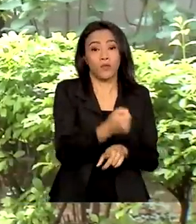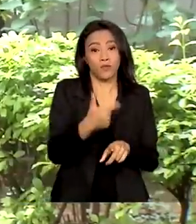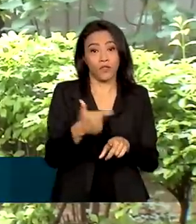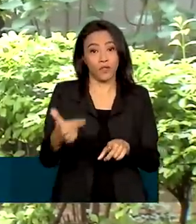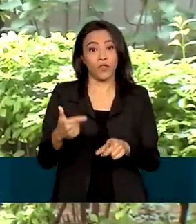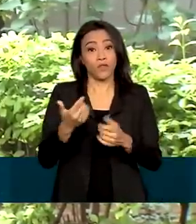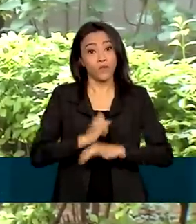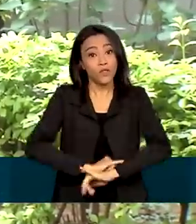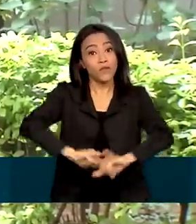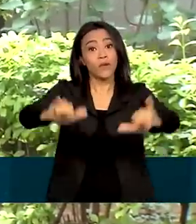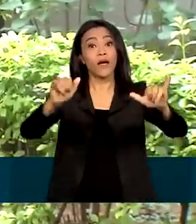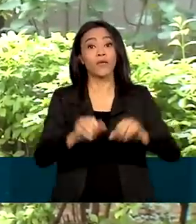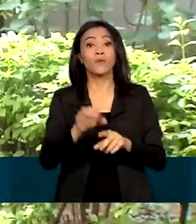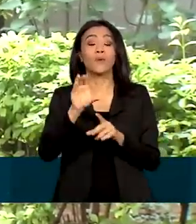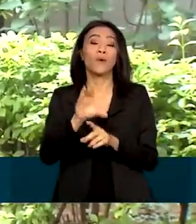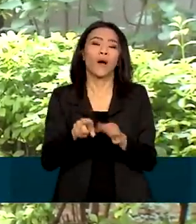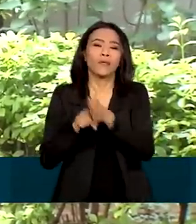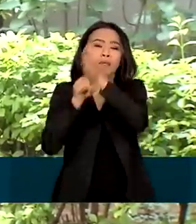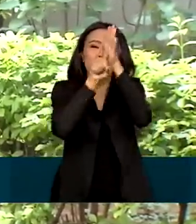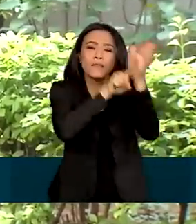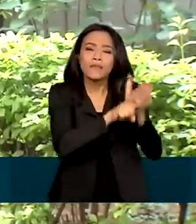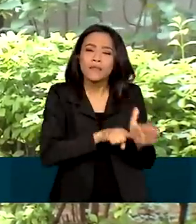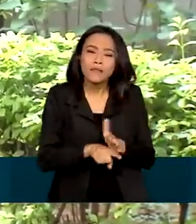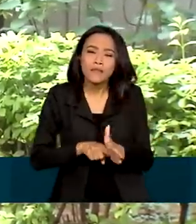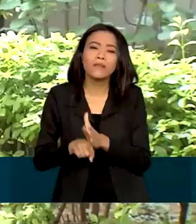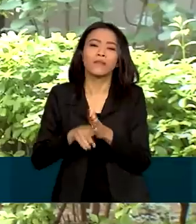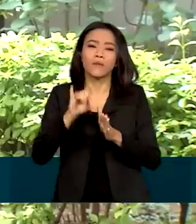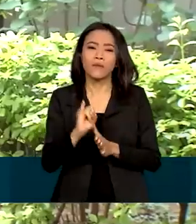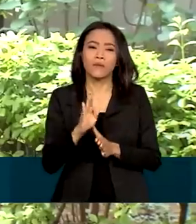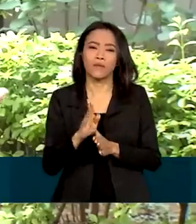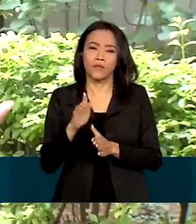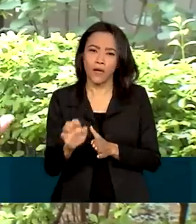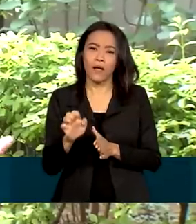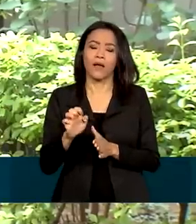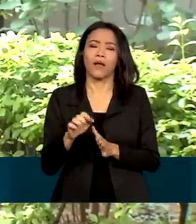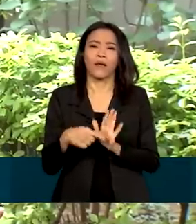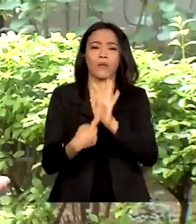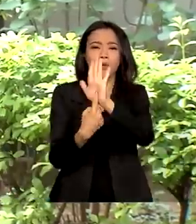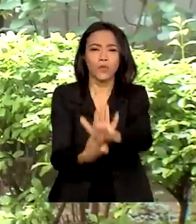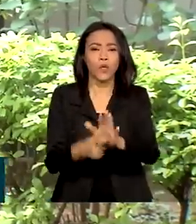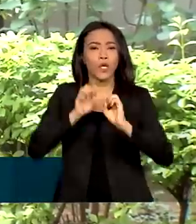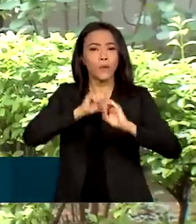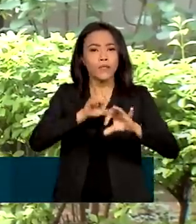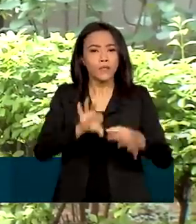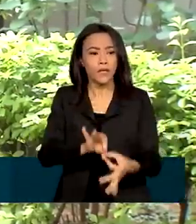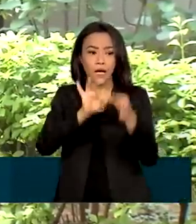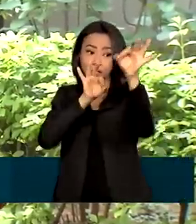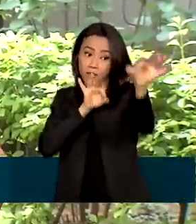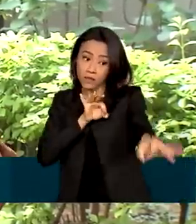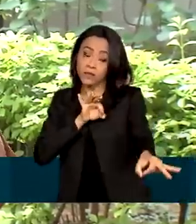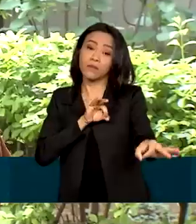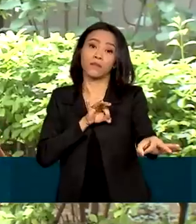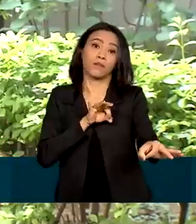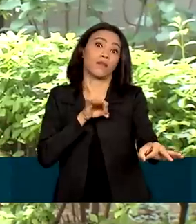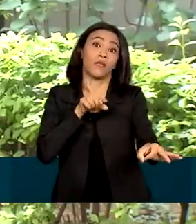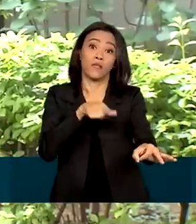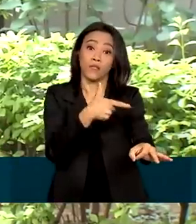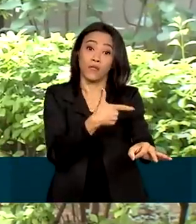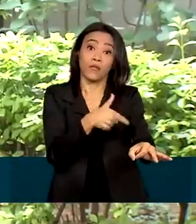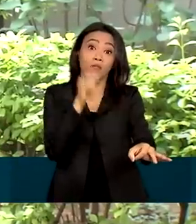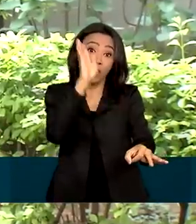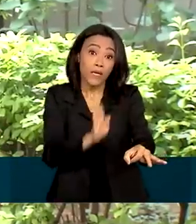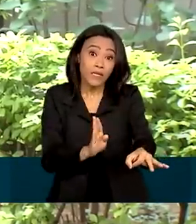Educação Superior 2020, que mostrou que, pela primeira vez, os cursos de ensino à distância no Brasil receberam mais